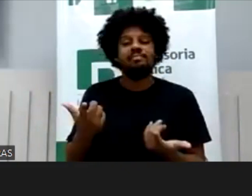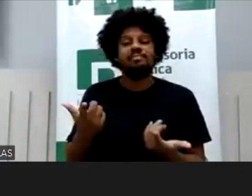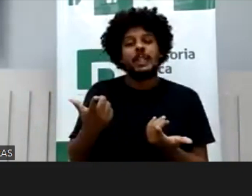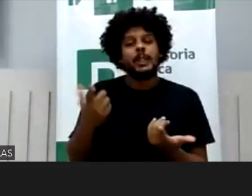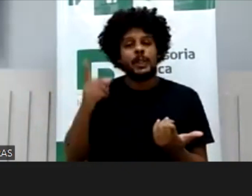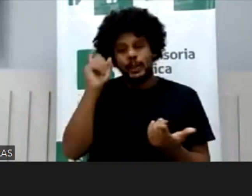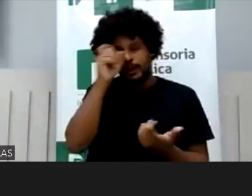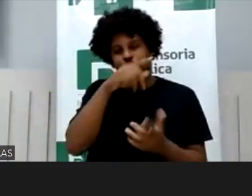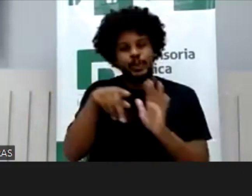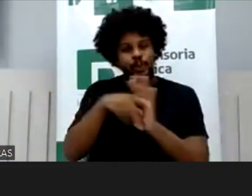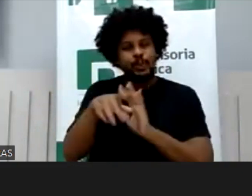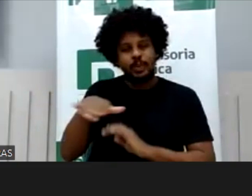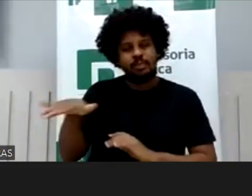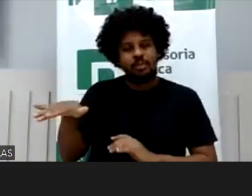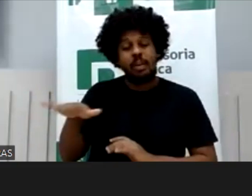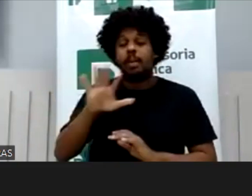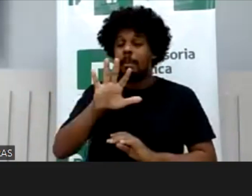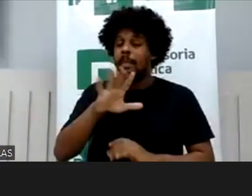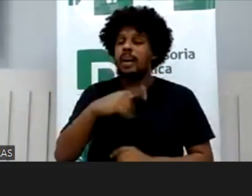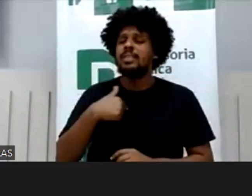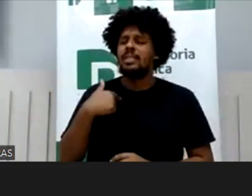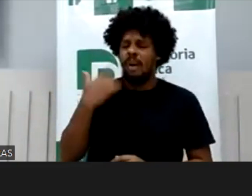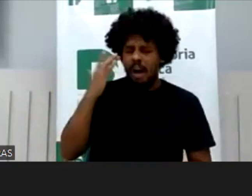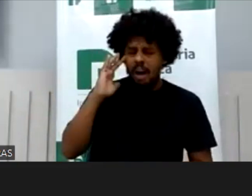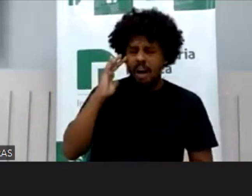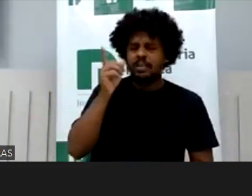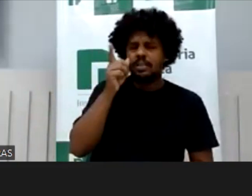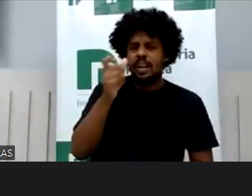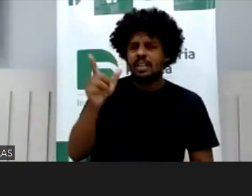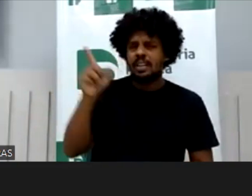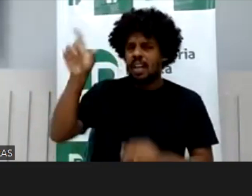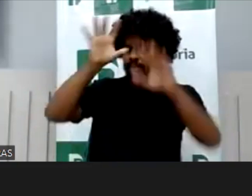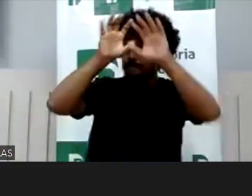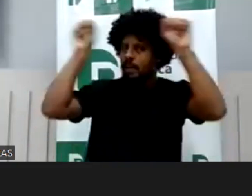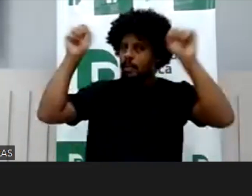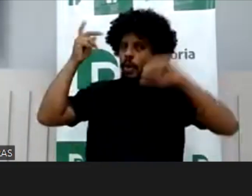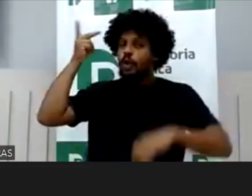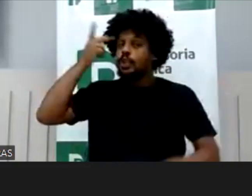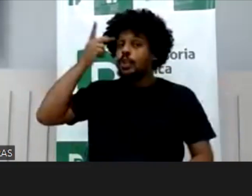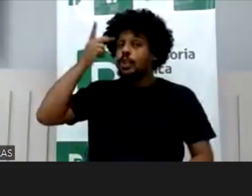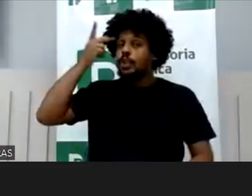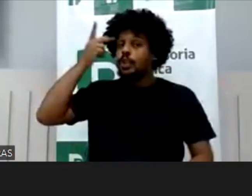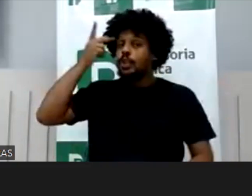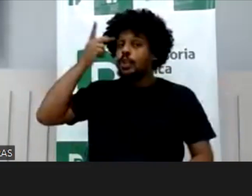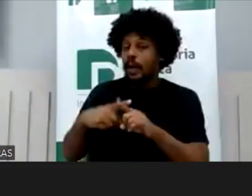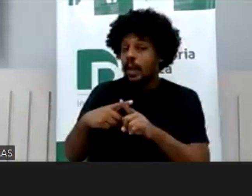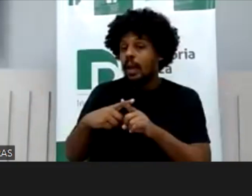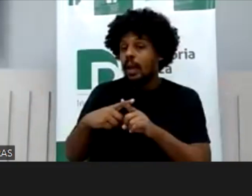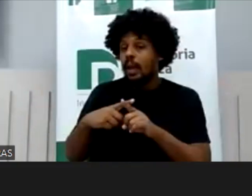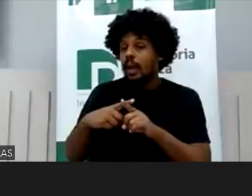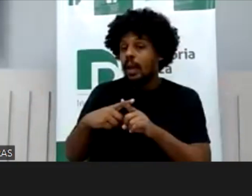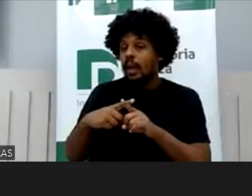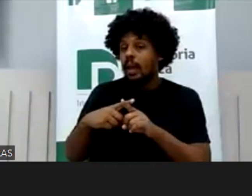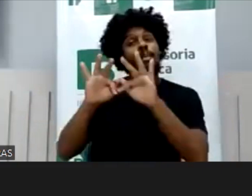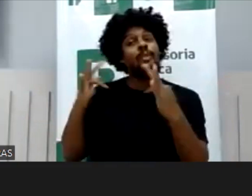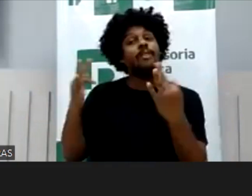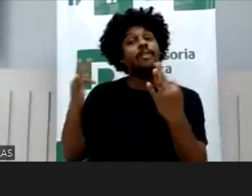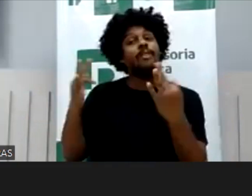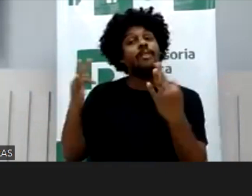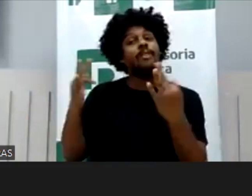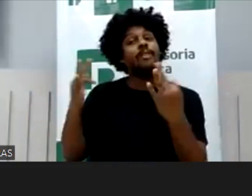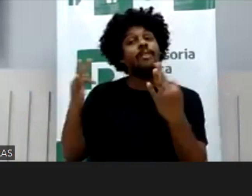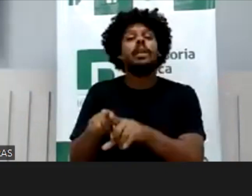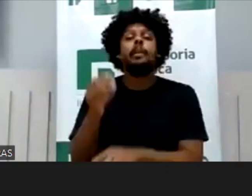eu achei muito interessante essa decisão do Tribunal de São Paulo justamente porque entra no campo das famílias e tenta